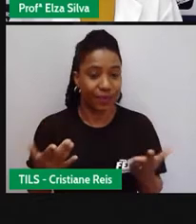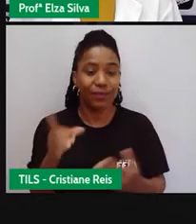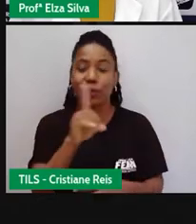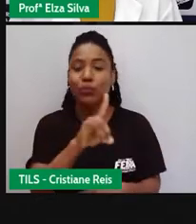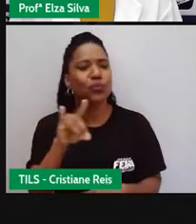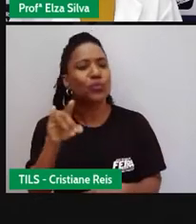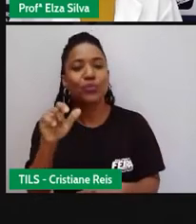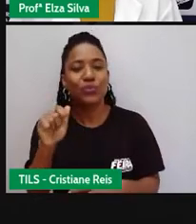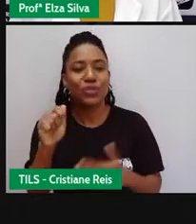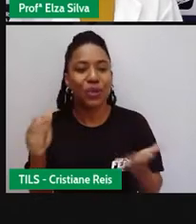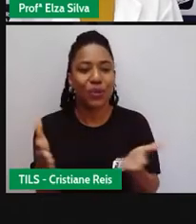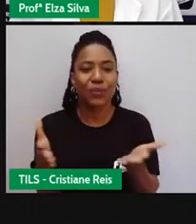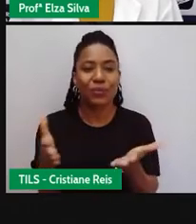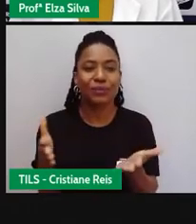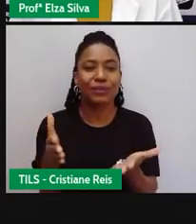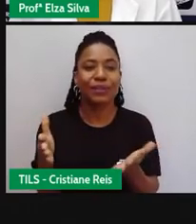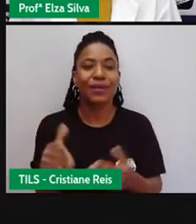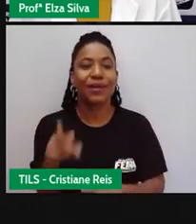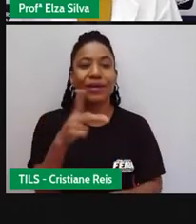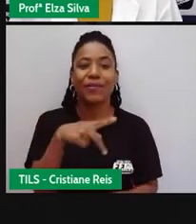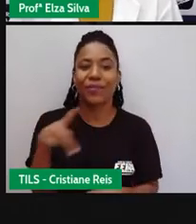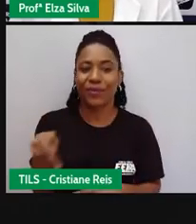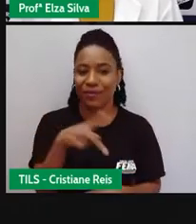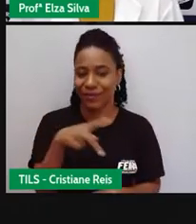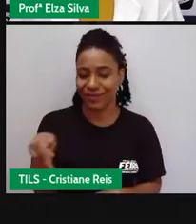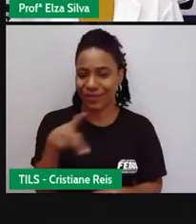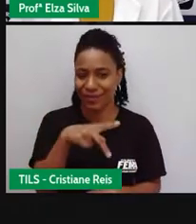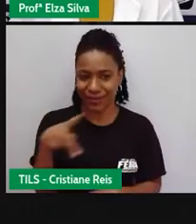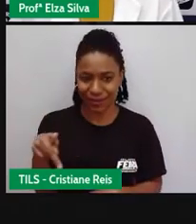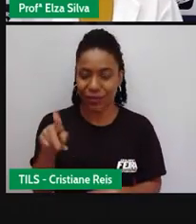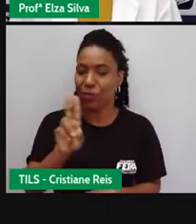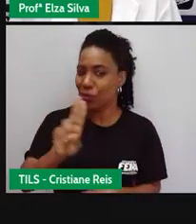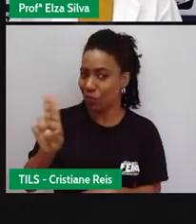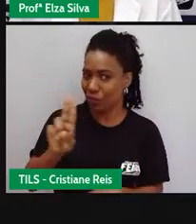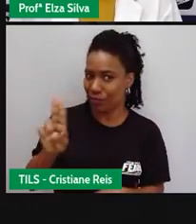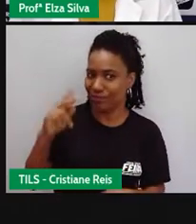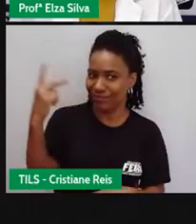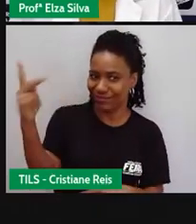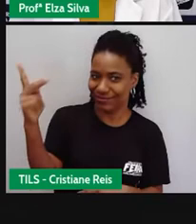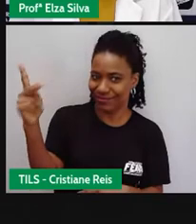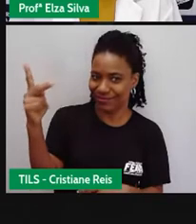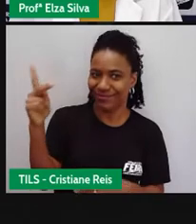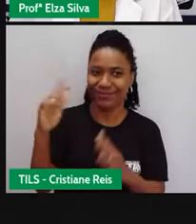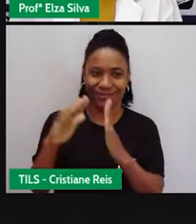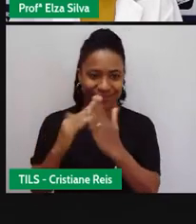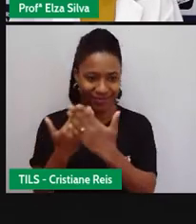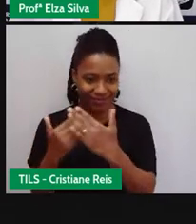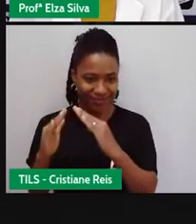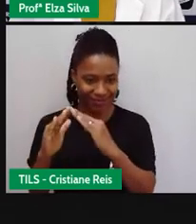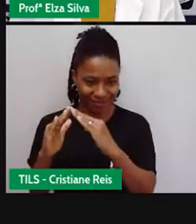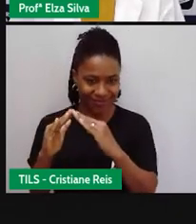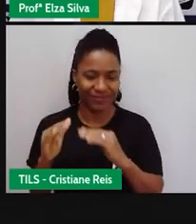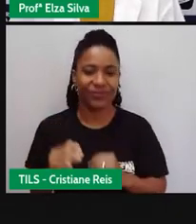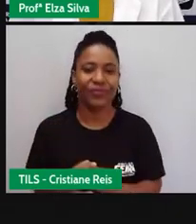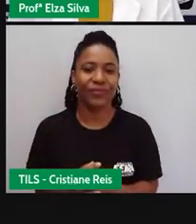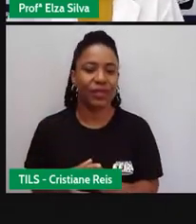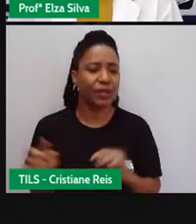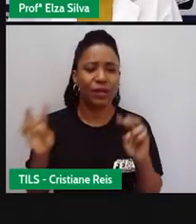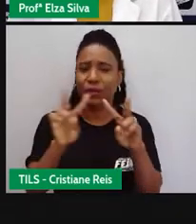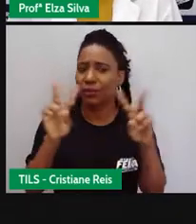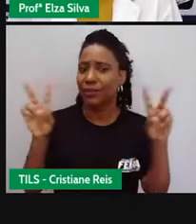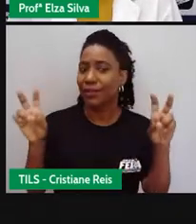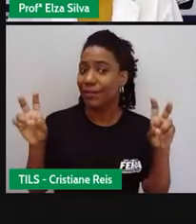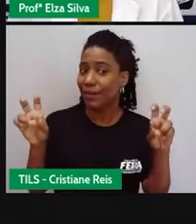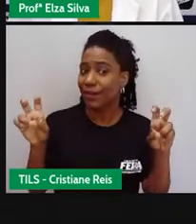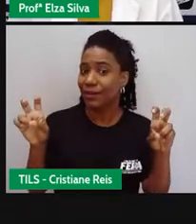nossa aula de hoje. Teacher, o nome do seu professor ou de sua professora. E o tema de nossa